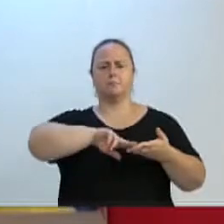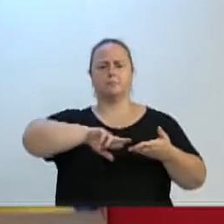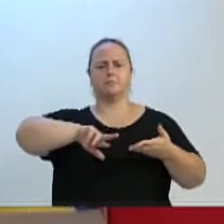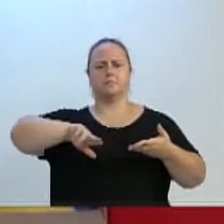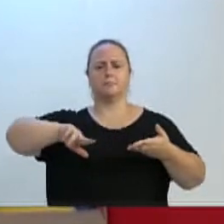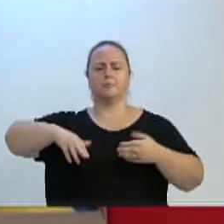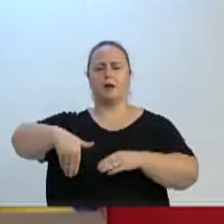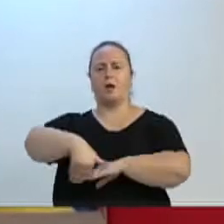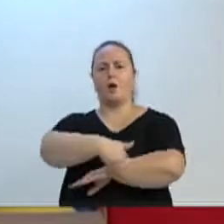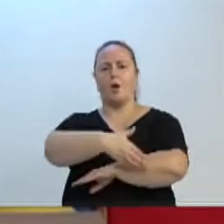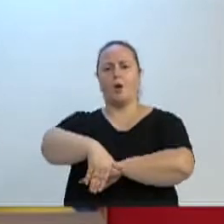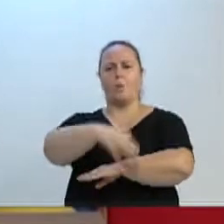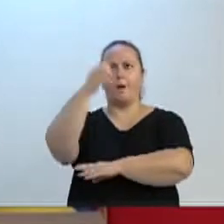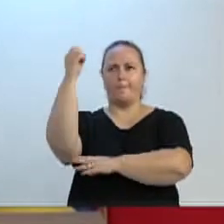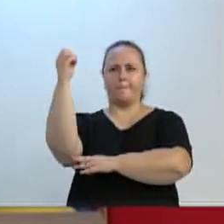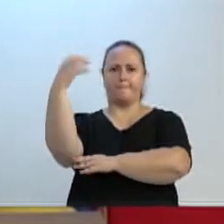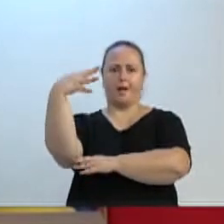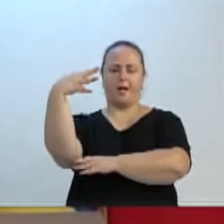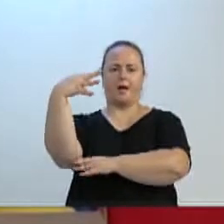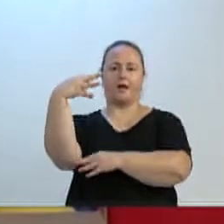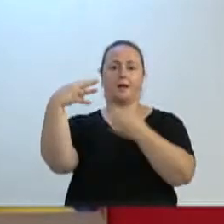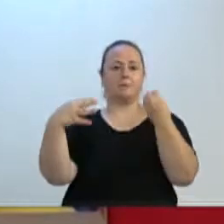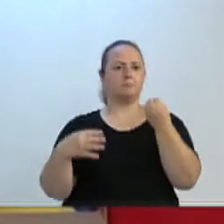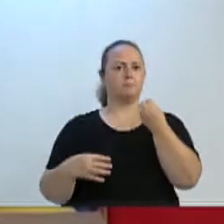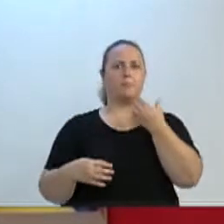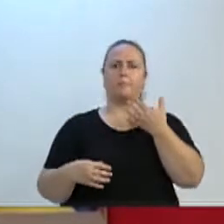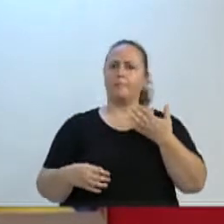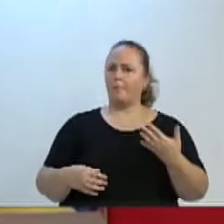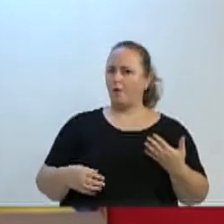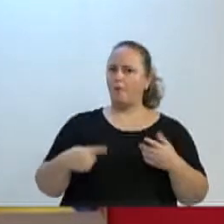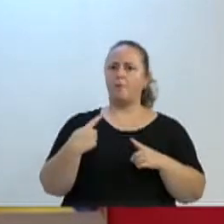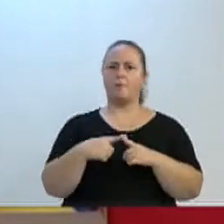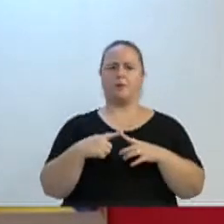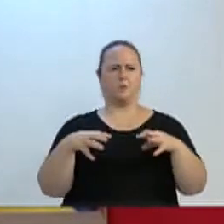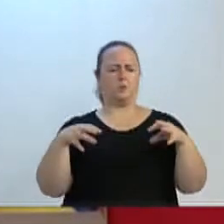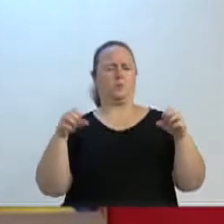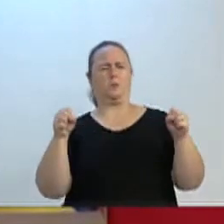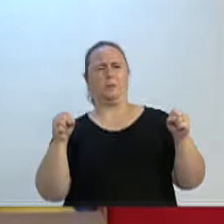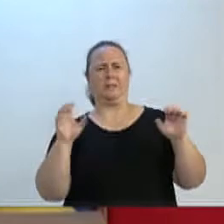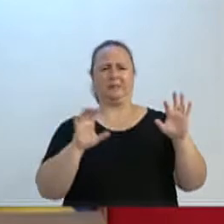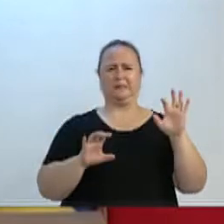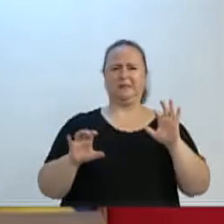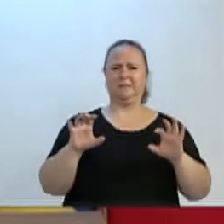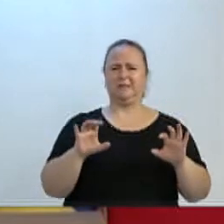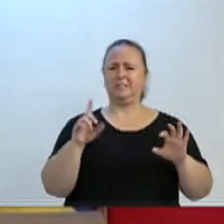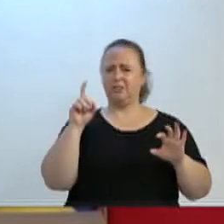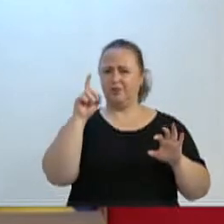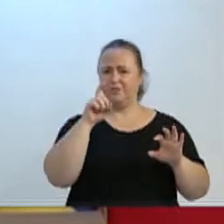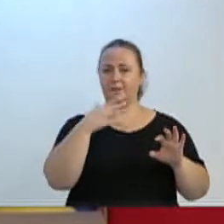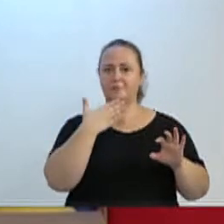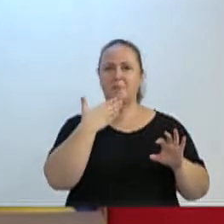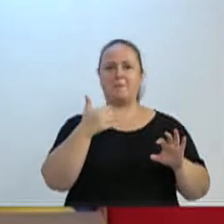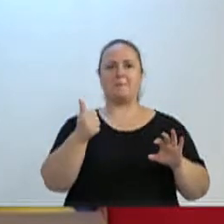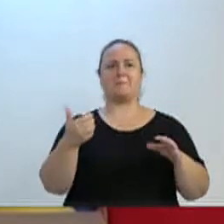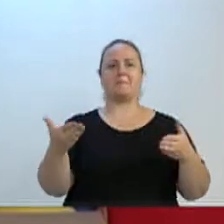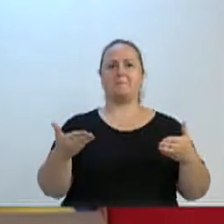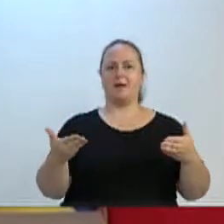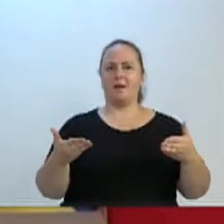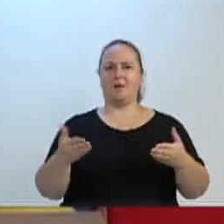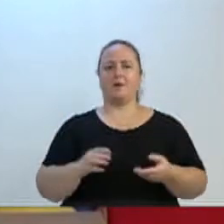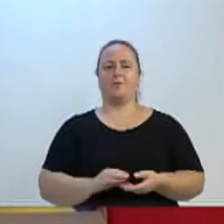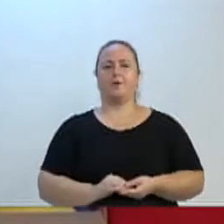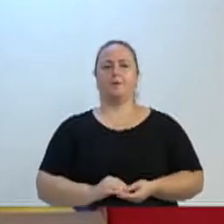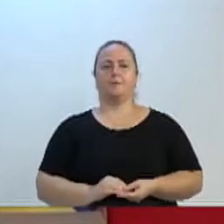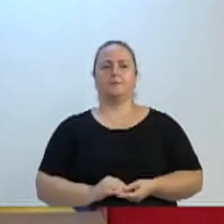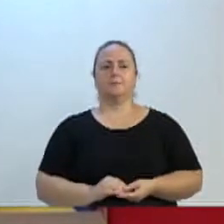de iluminação novinha na nossa região, que estavam muito difíceis para a população transitar. Podemos também ser atendidos com os